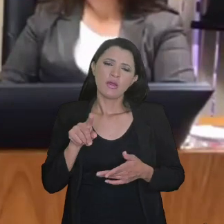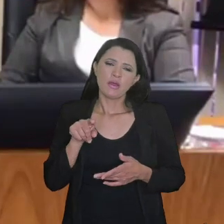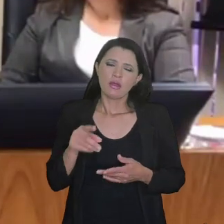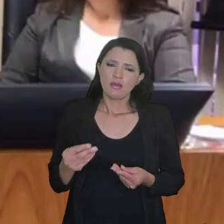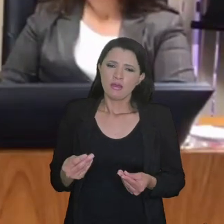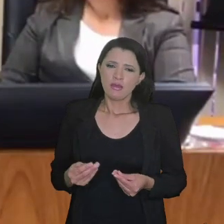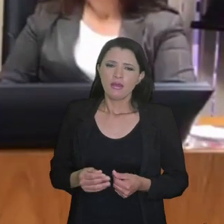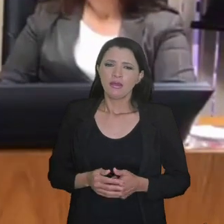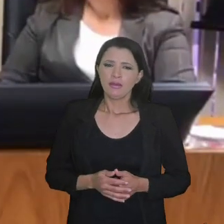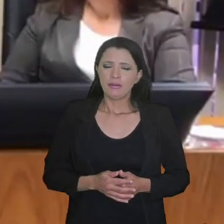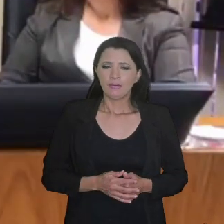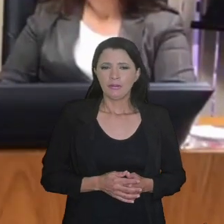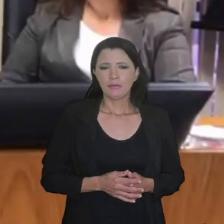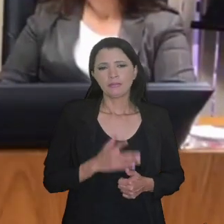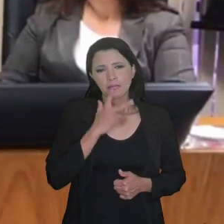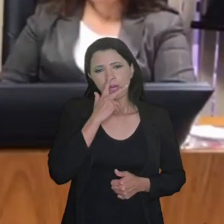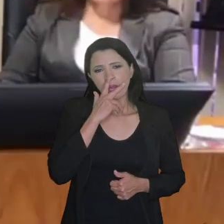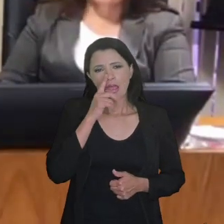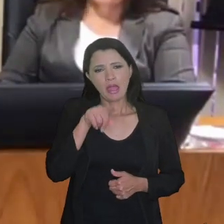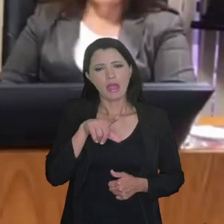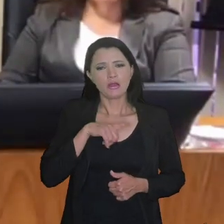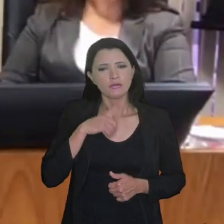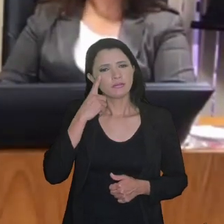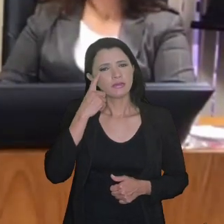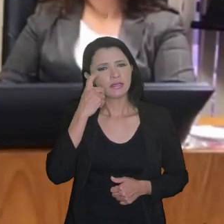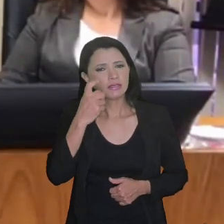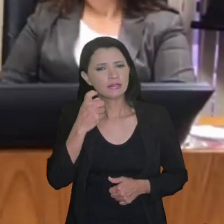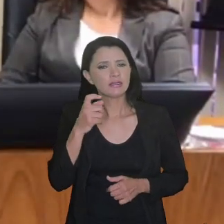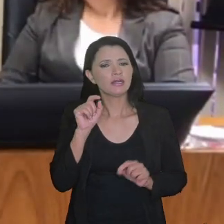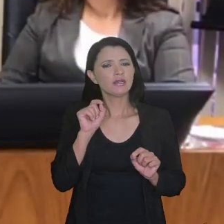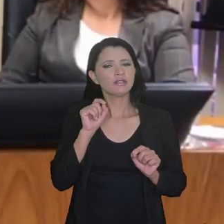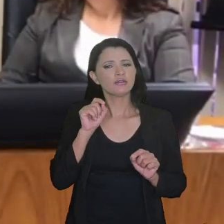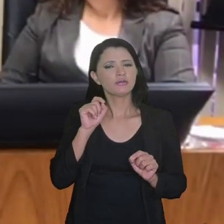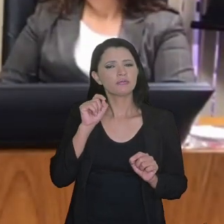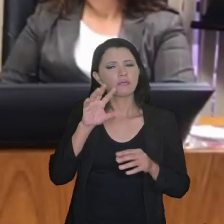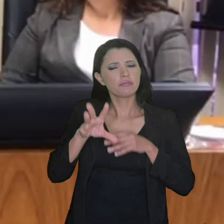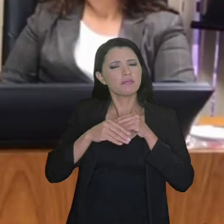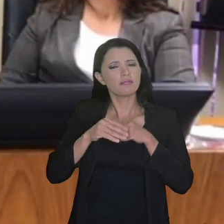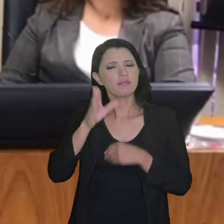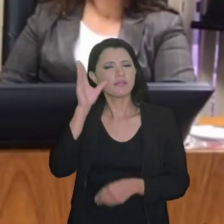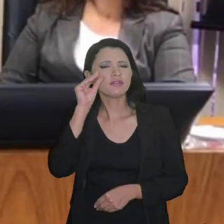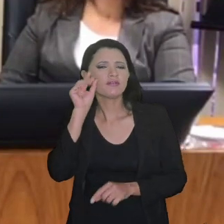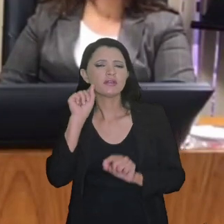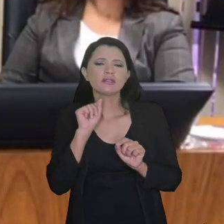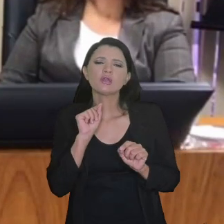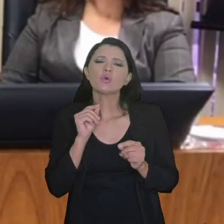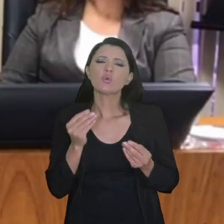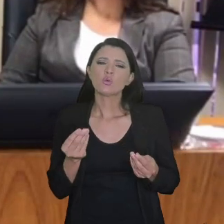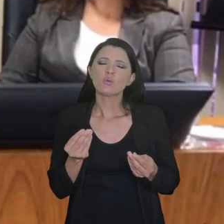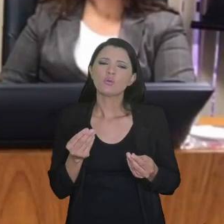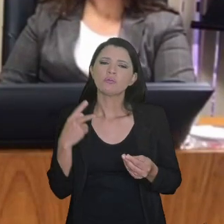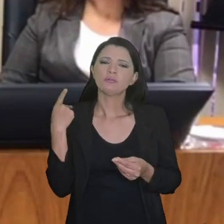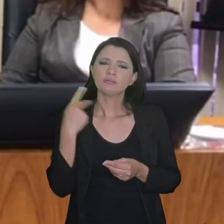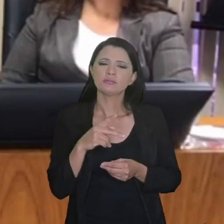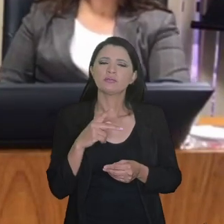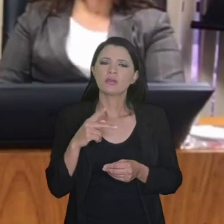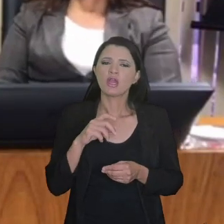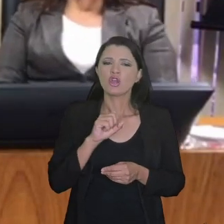achei muito interessante aquela observação de que